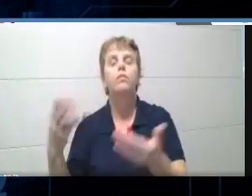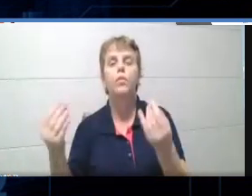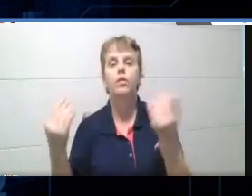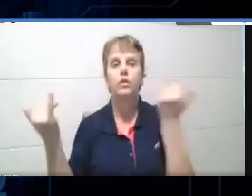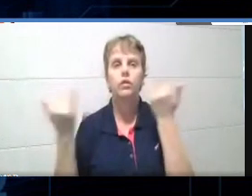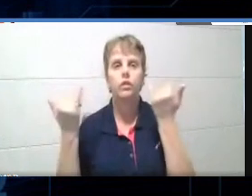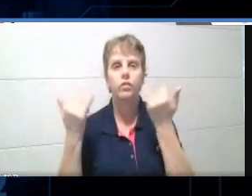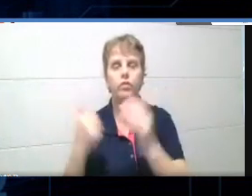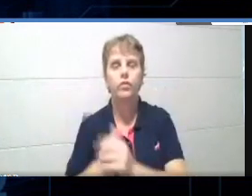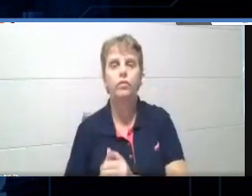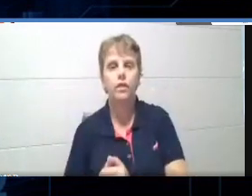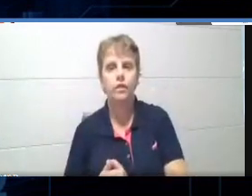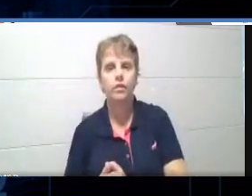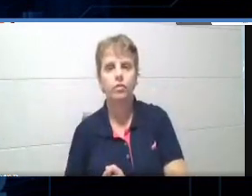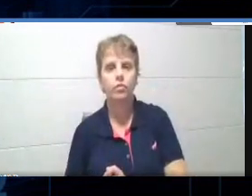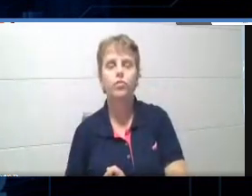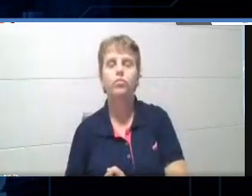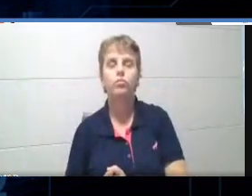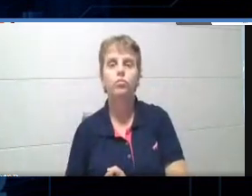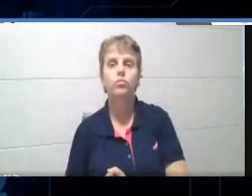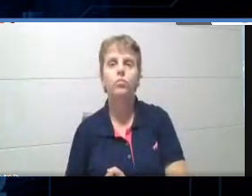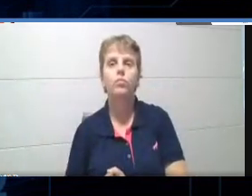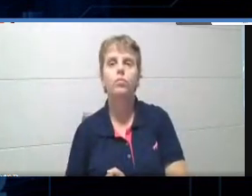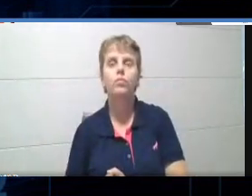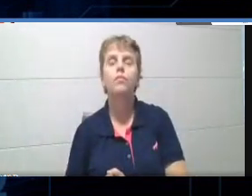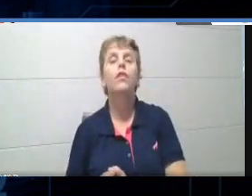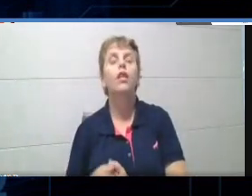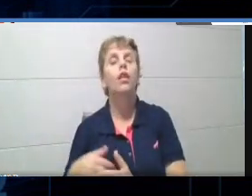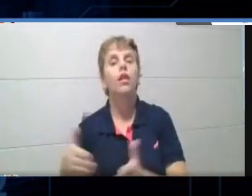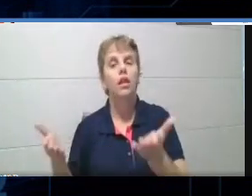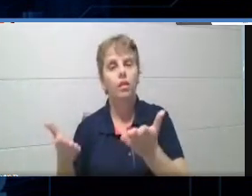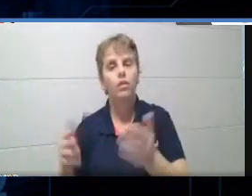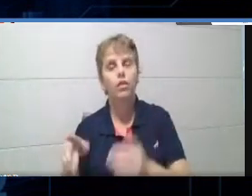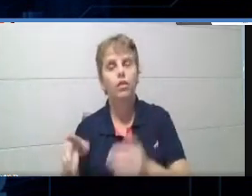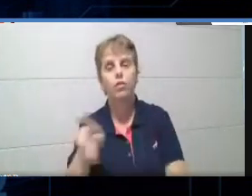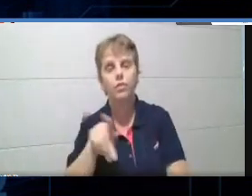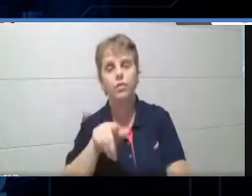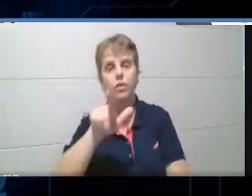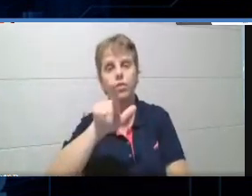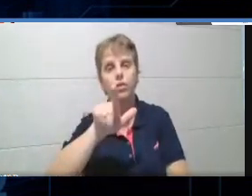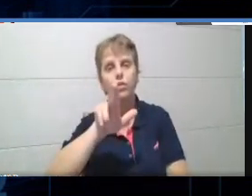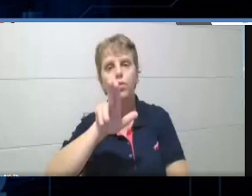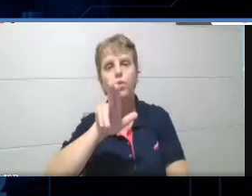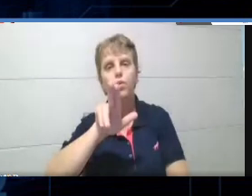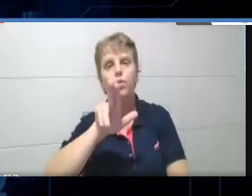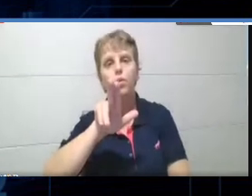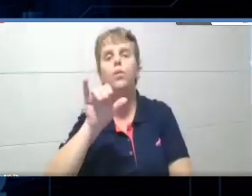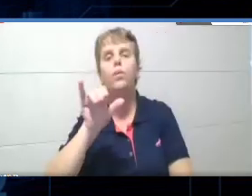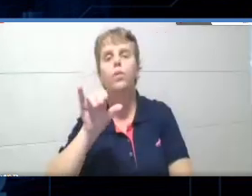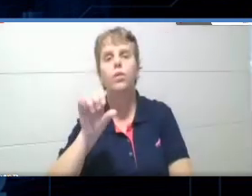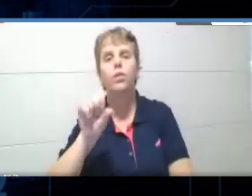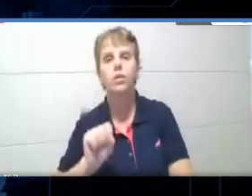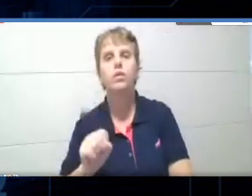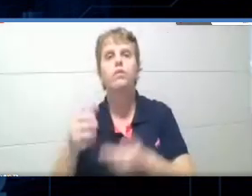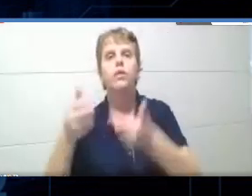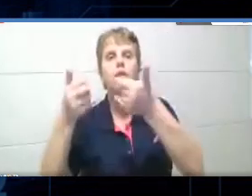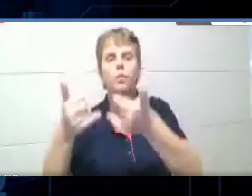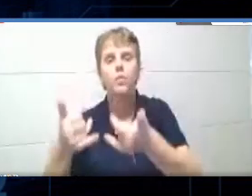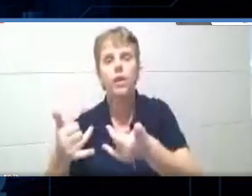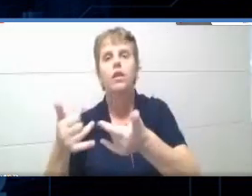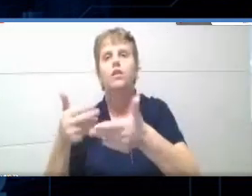vocês, fiquem com o professor Luiz Henrique Moreira, que vai conversar um pouquinho com a gente,